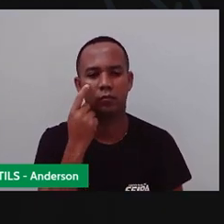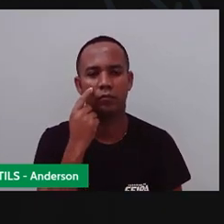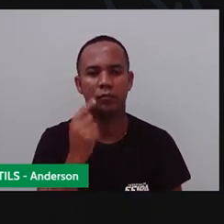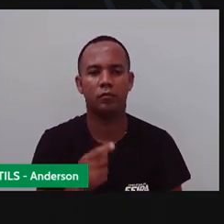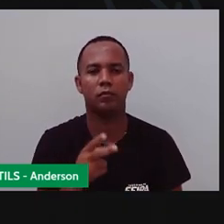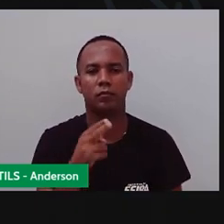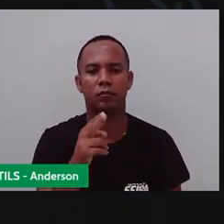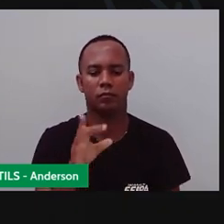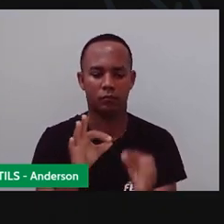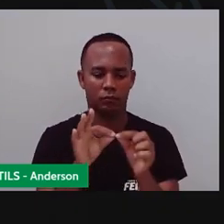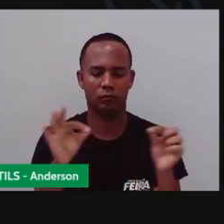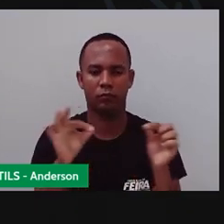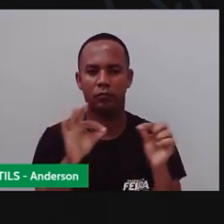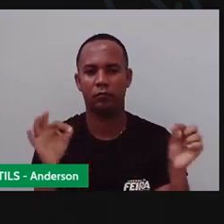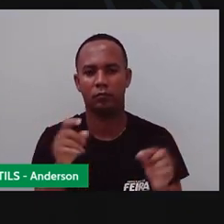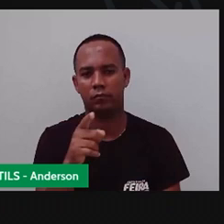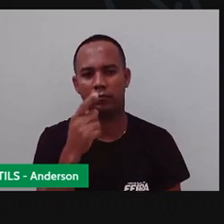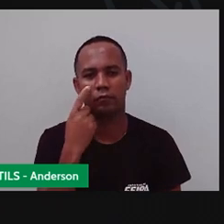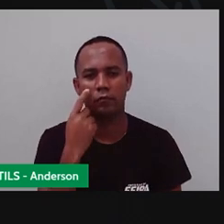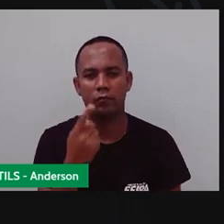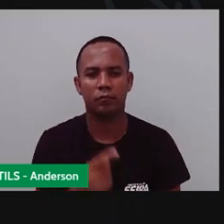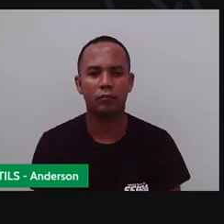cordão. Ó.